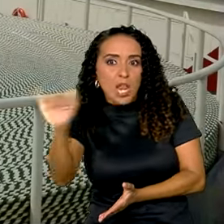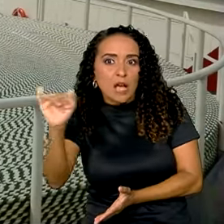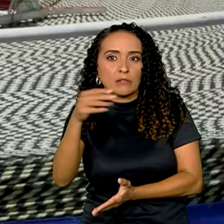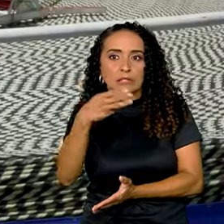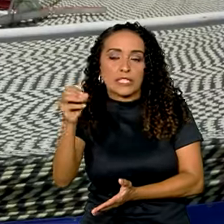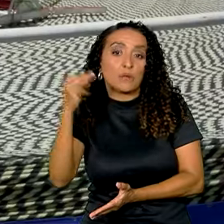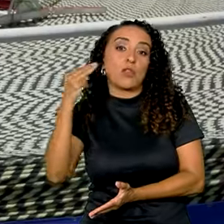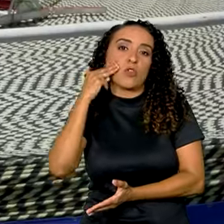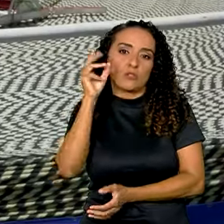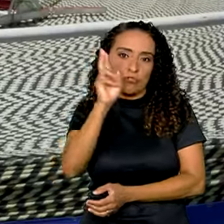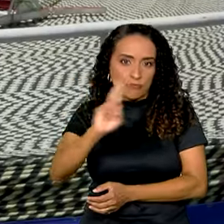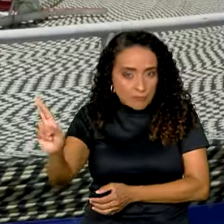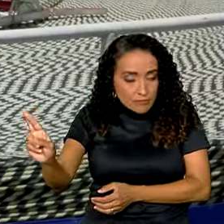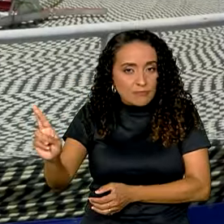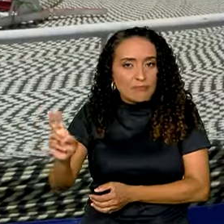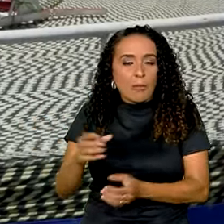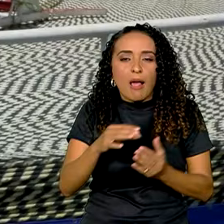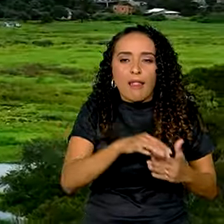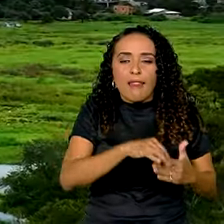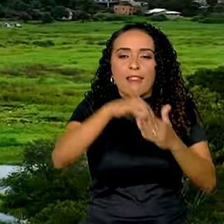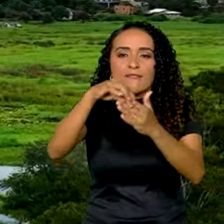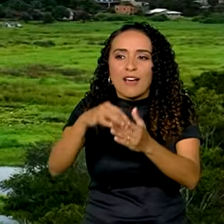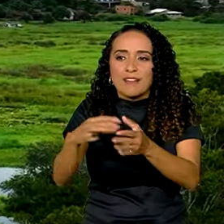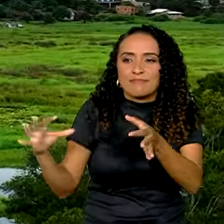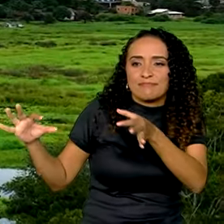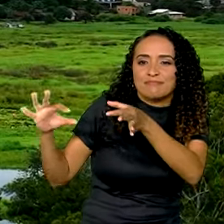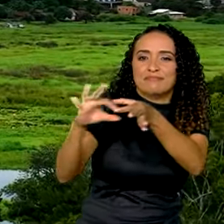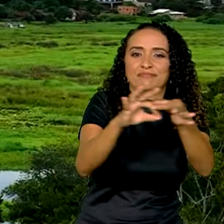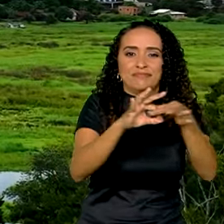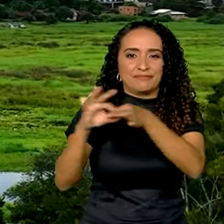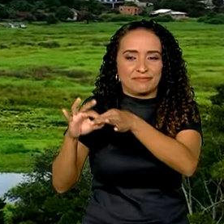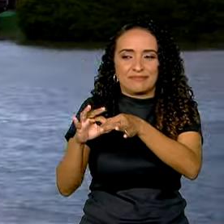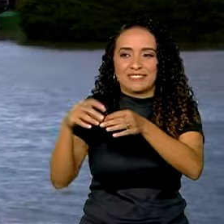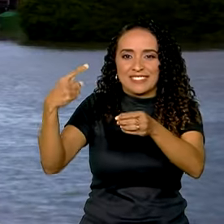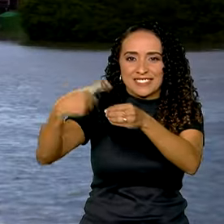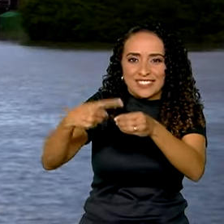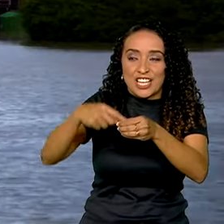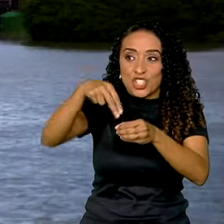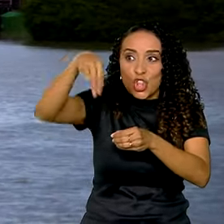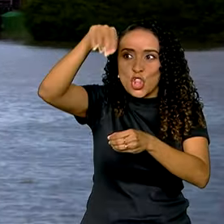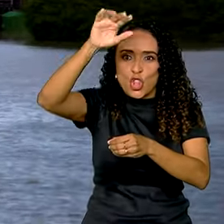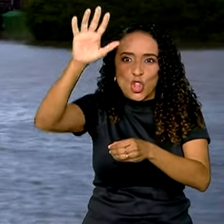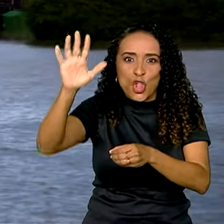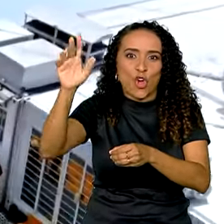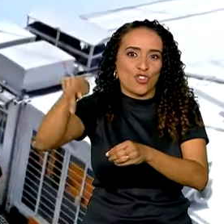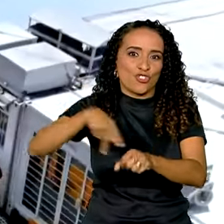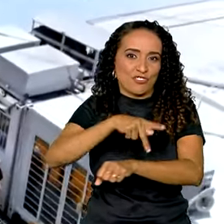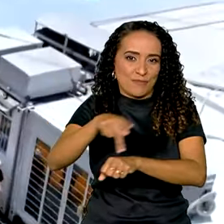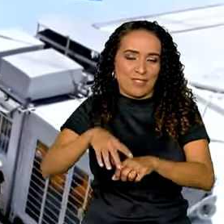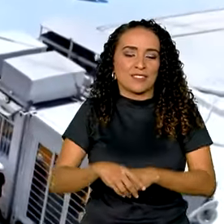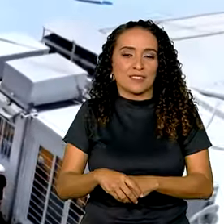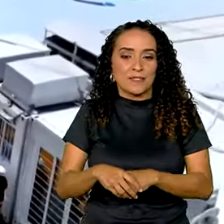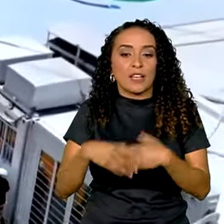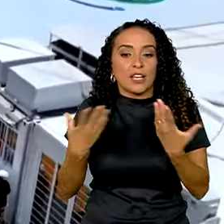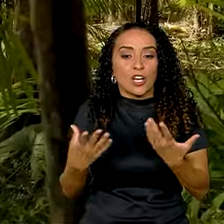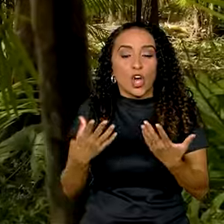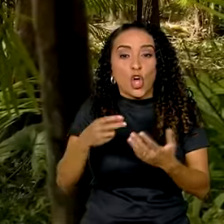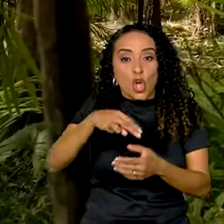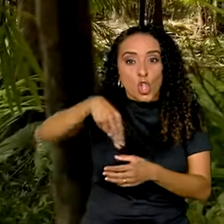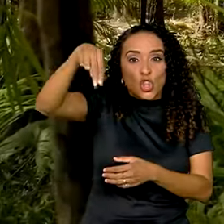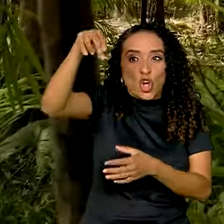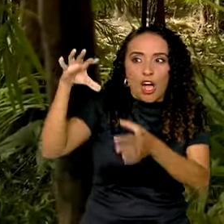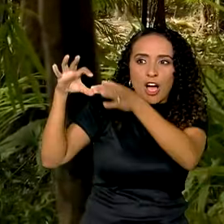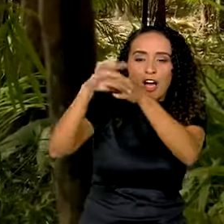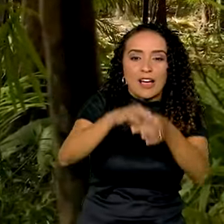para levar conectividade para as cidades do norte do país. Com o Norte Conectado,